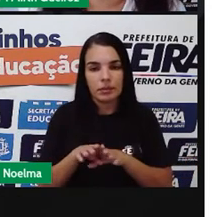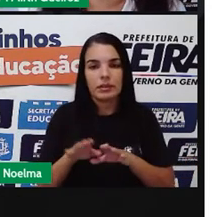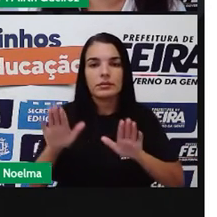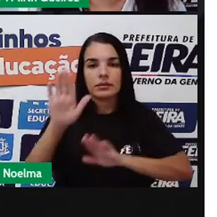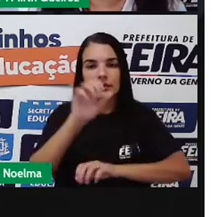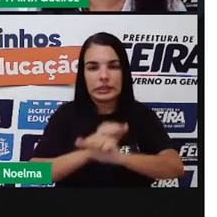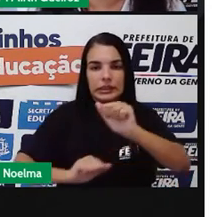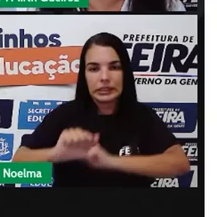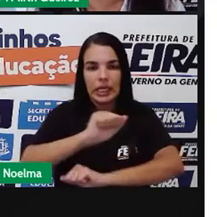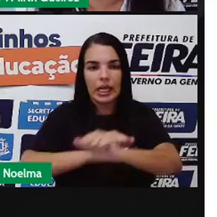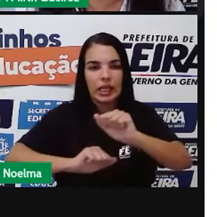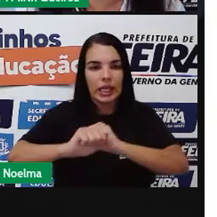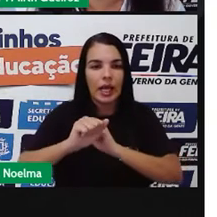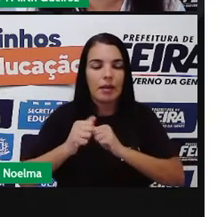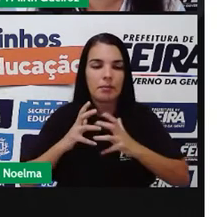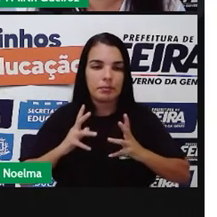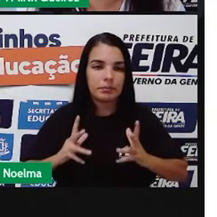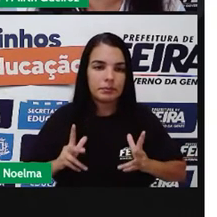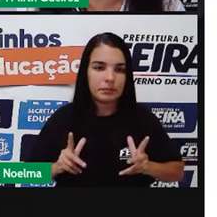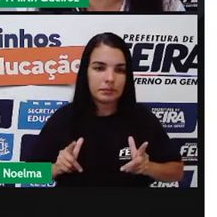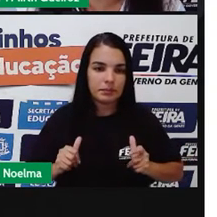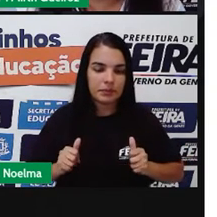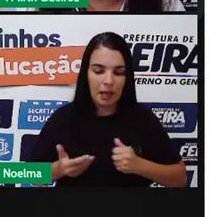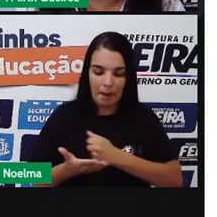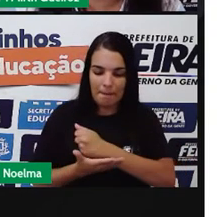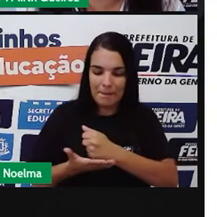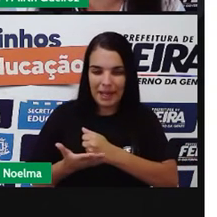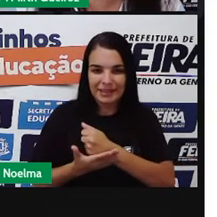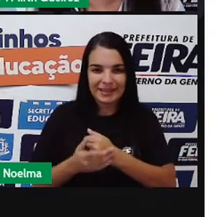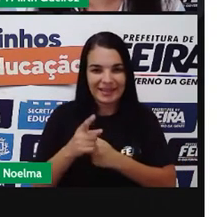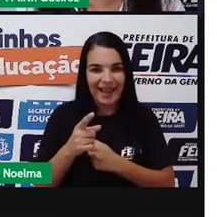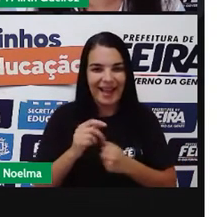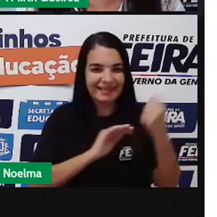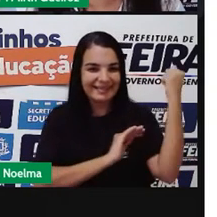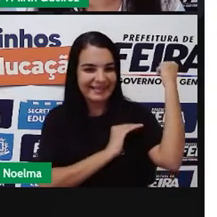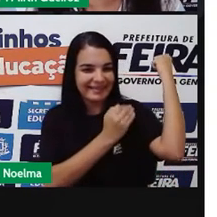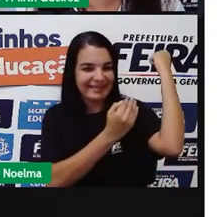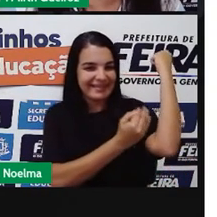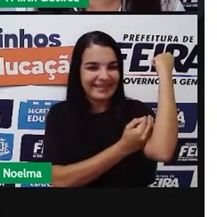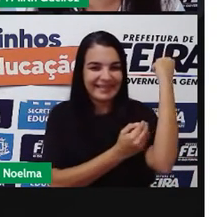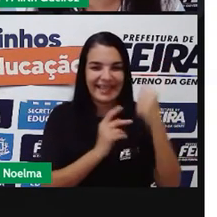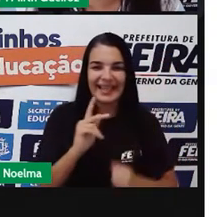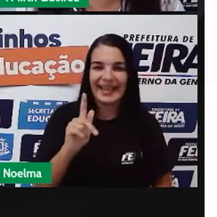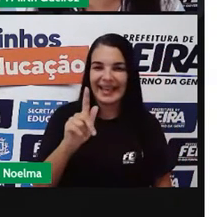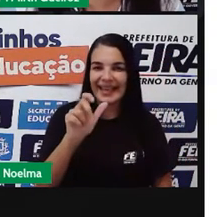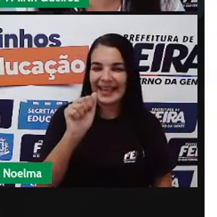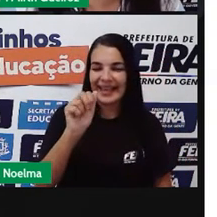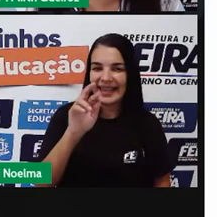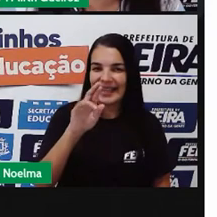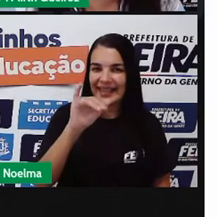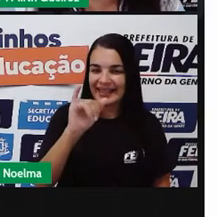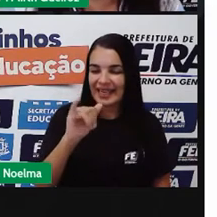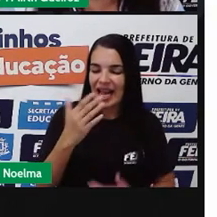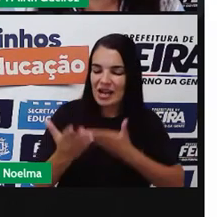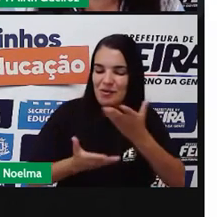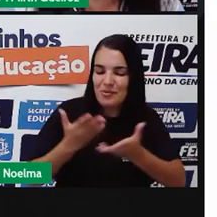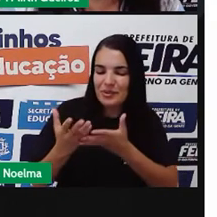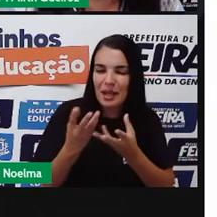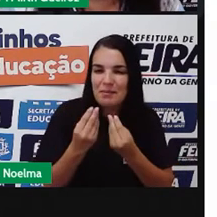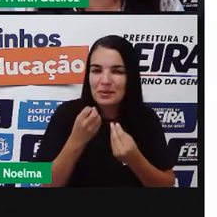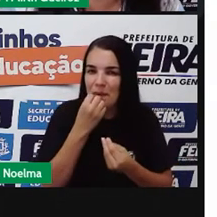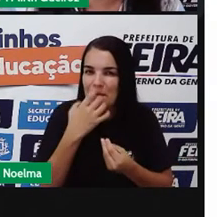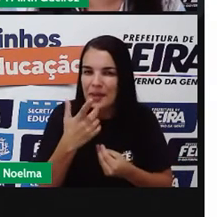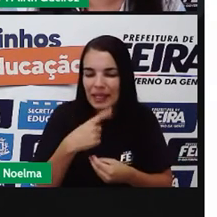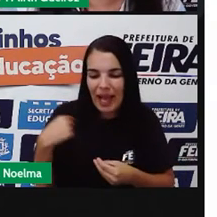básico. Aí nós temos os nossos heróis, garis, né? Que realizam essa limpeza urbana, que cuida muito bem da